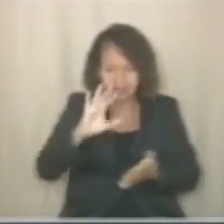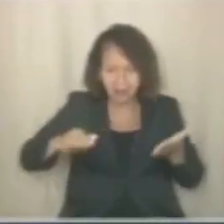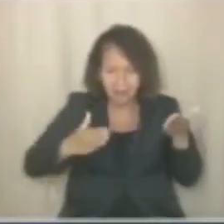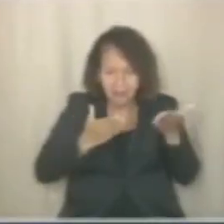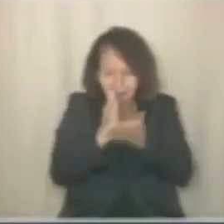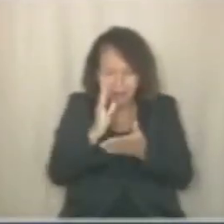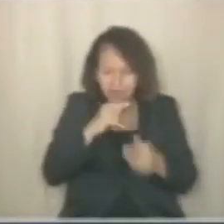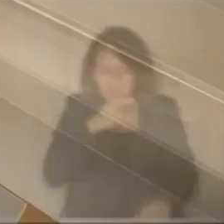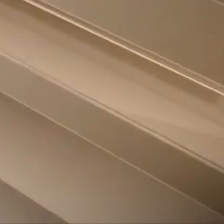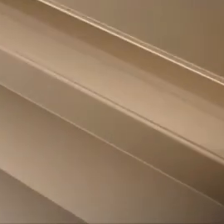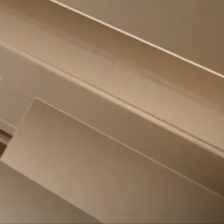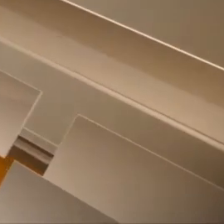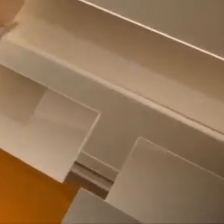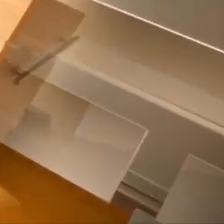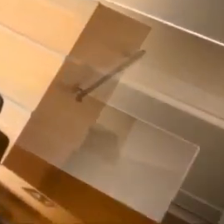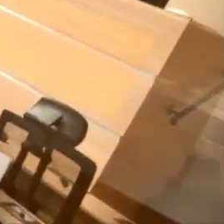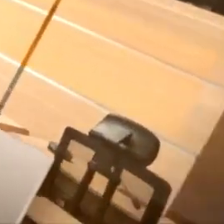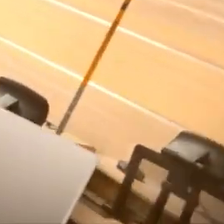está sendo cumprida.